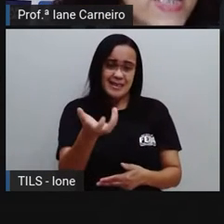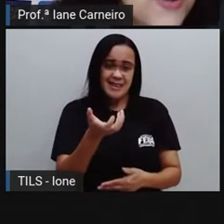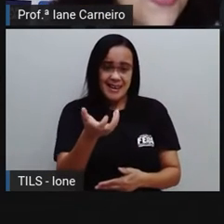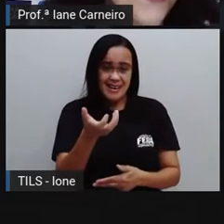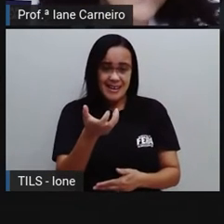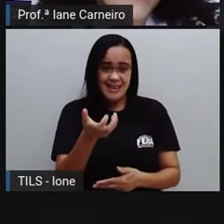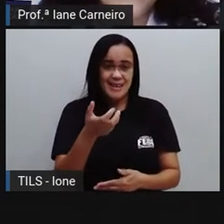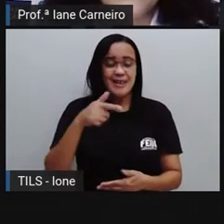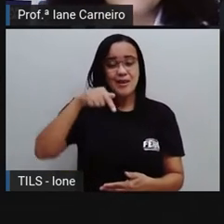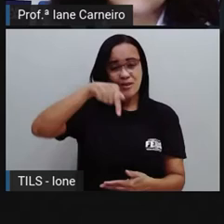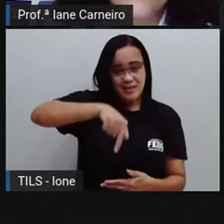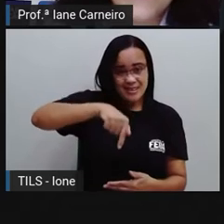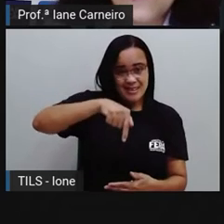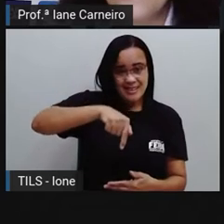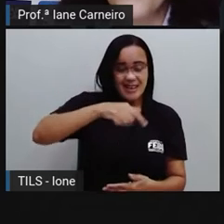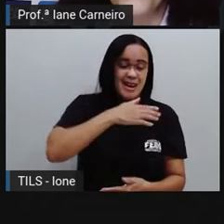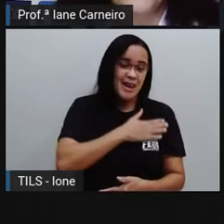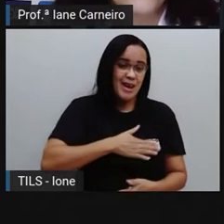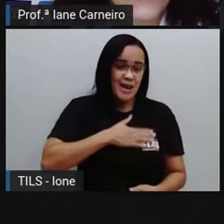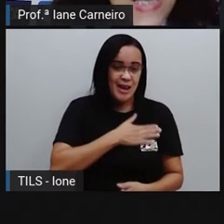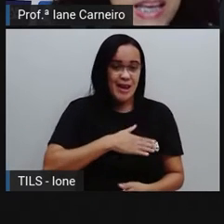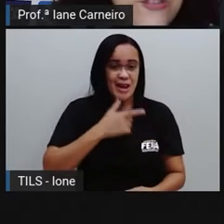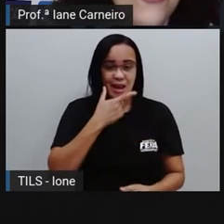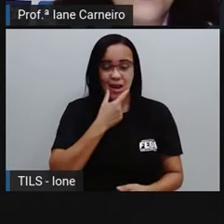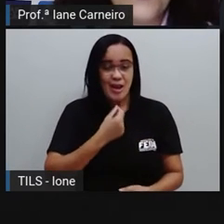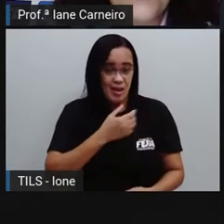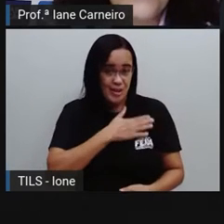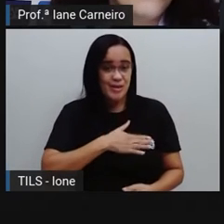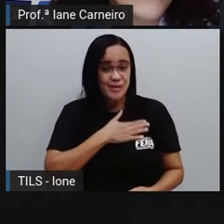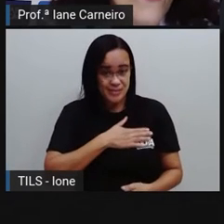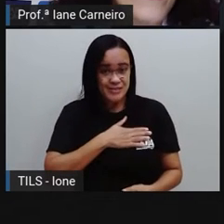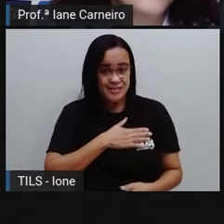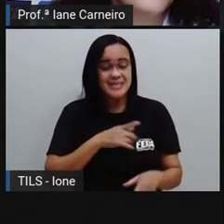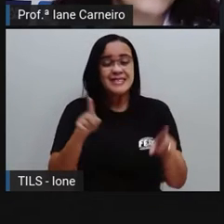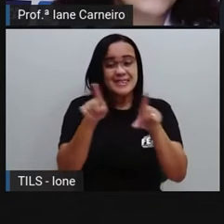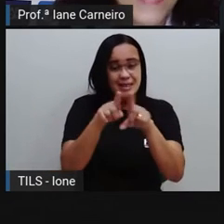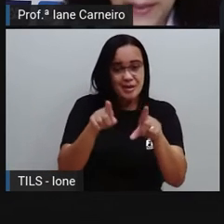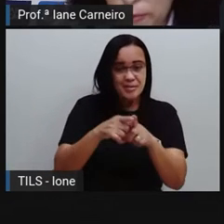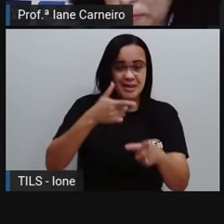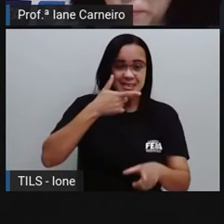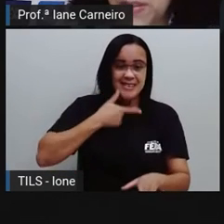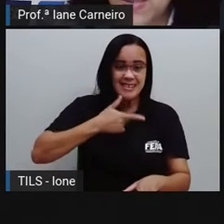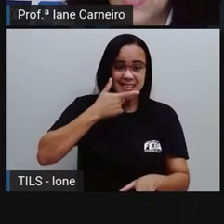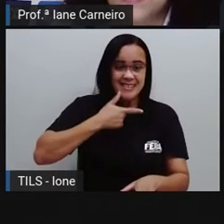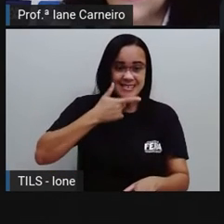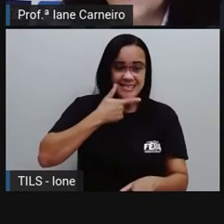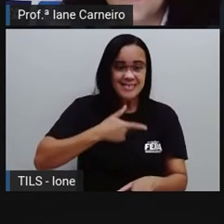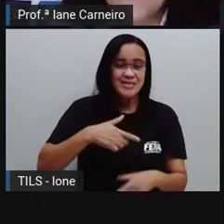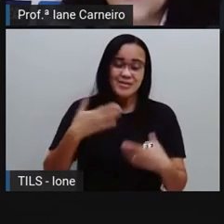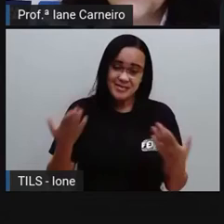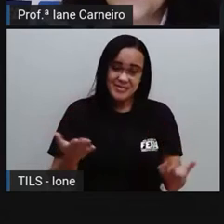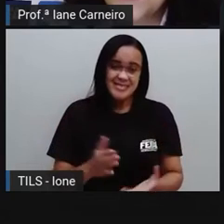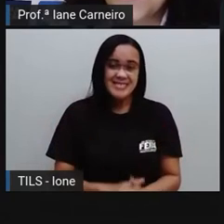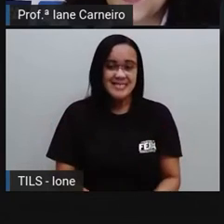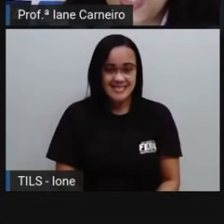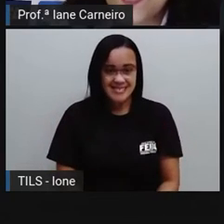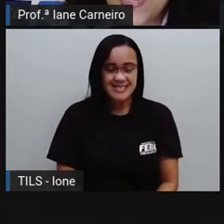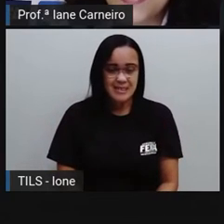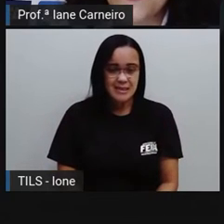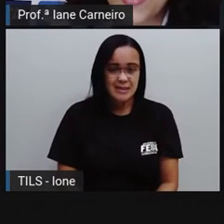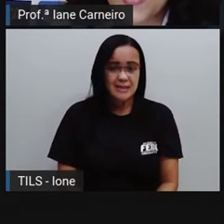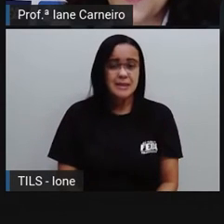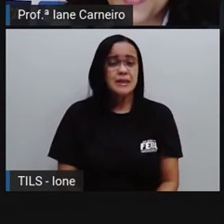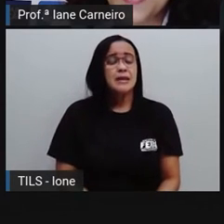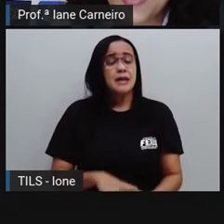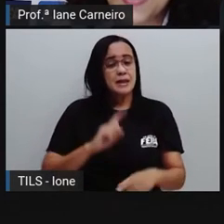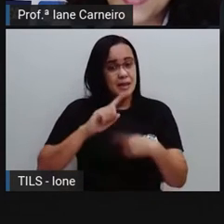querido, né? Então é dessa forma, o quê junto com o U e o E, tá certo? Então as palavras que a gente vai escrever já, já,